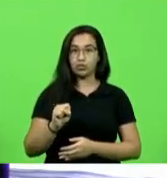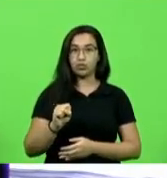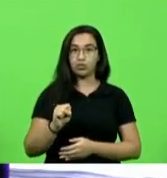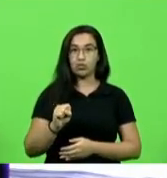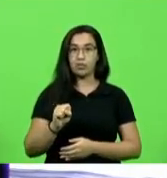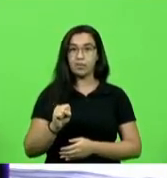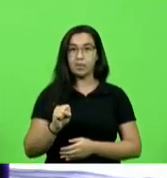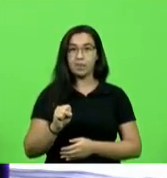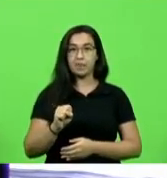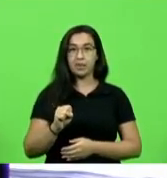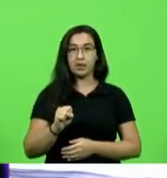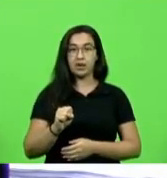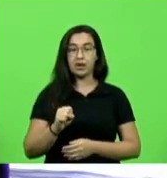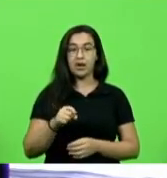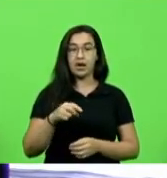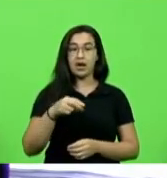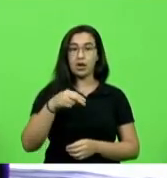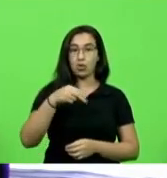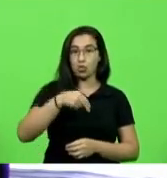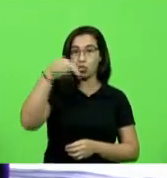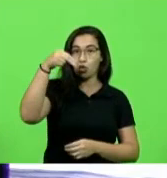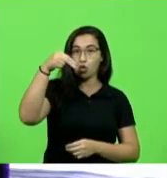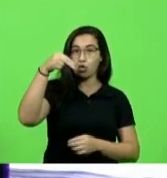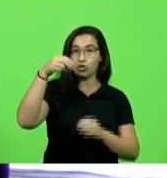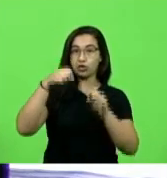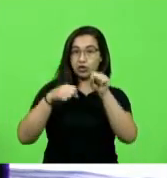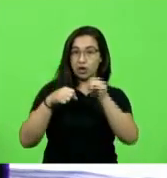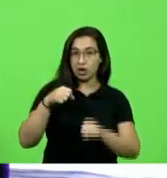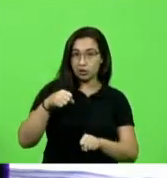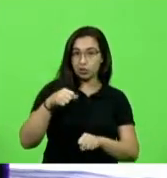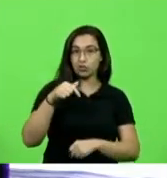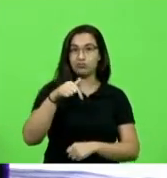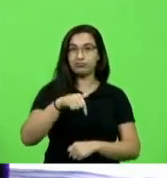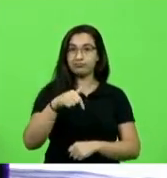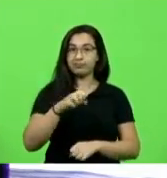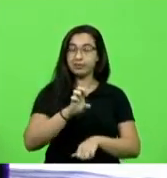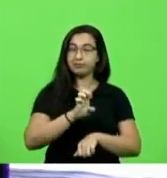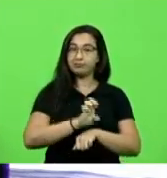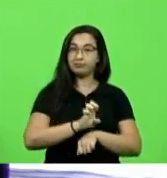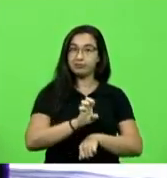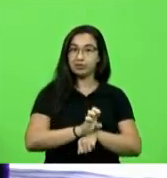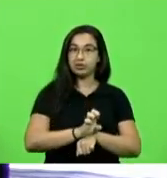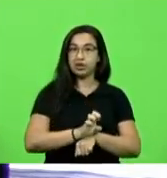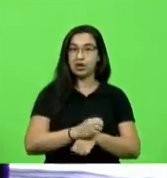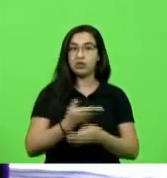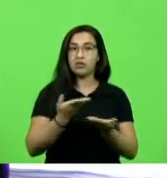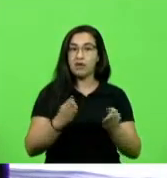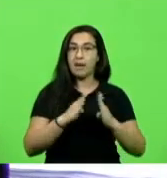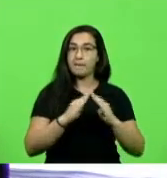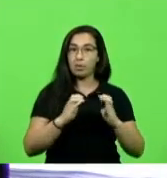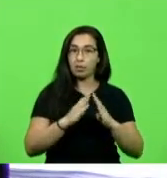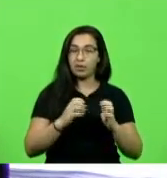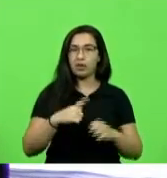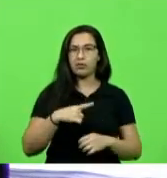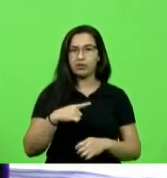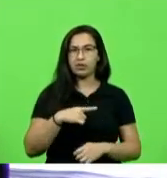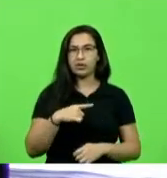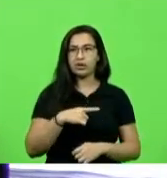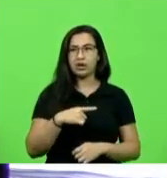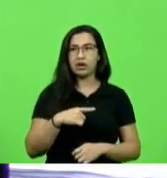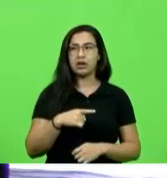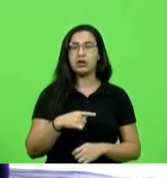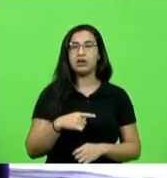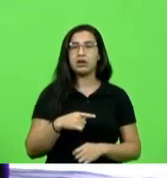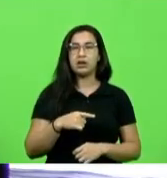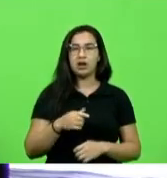de norte a sul e que passa ali por Blumenau também e nós temos um trecho muito importante que